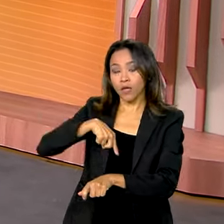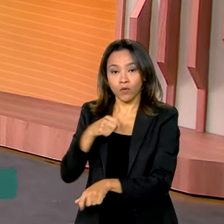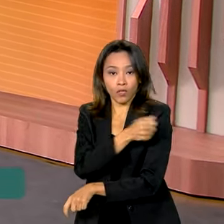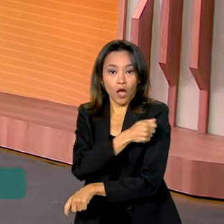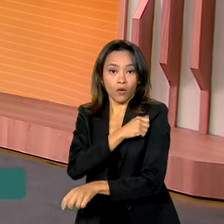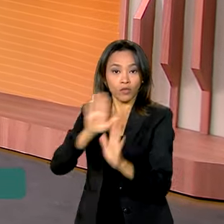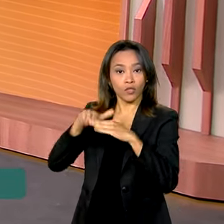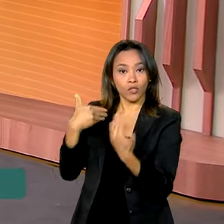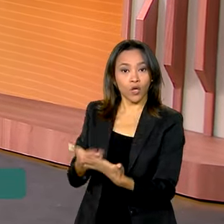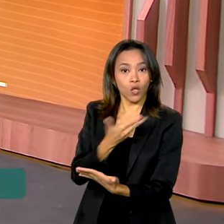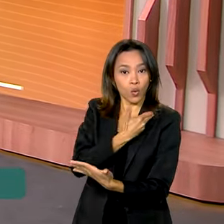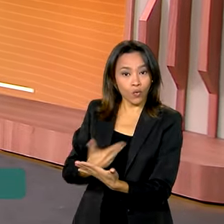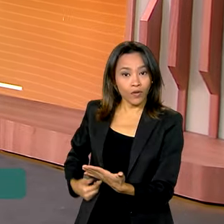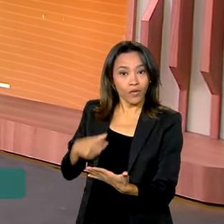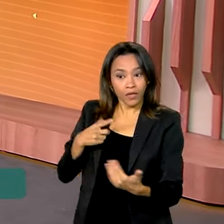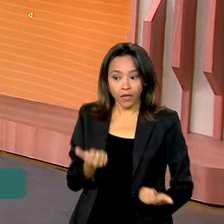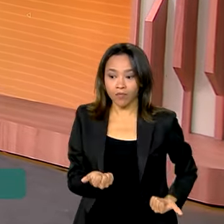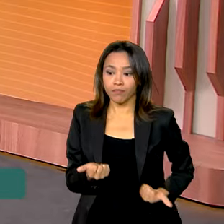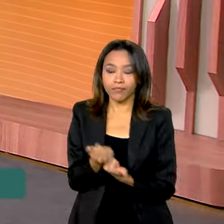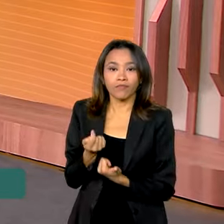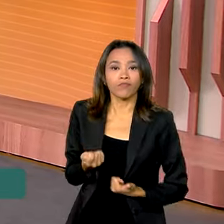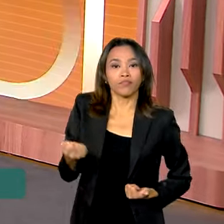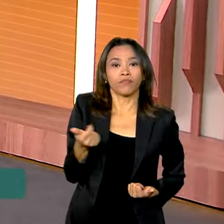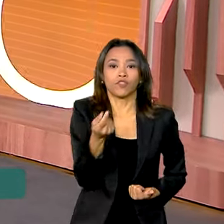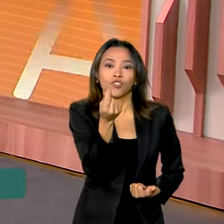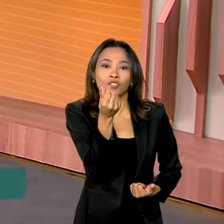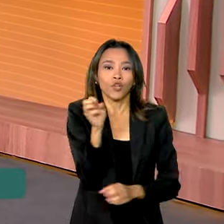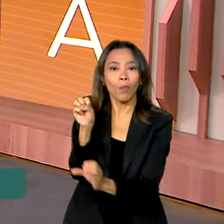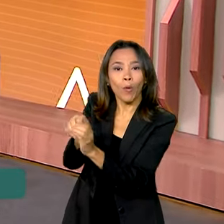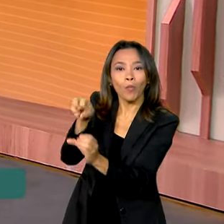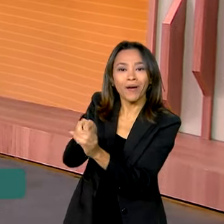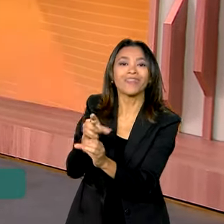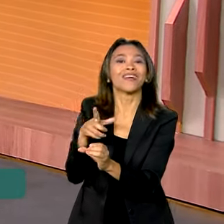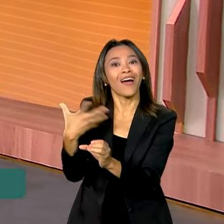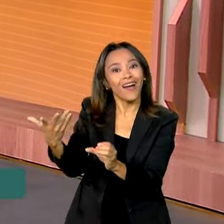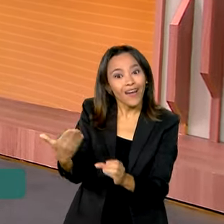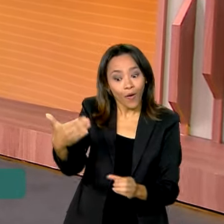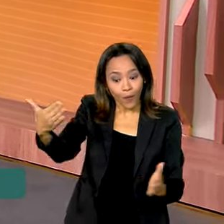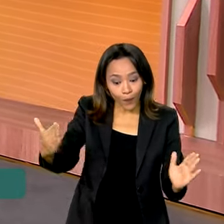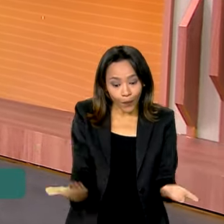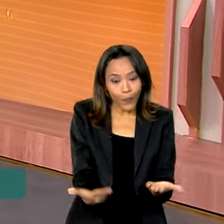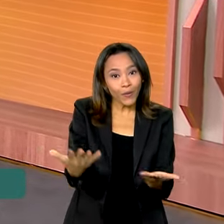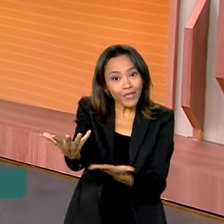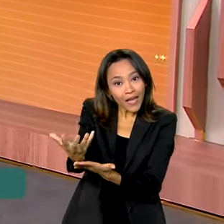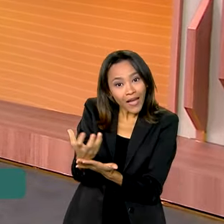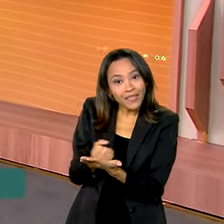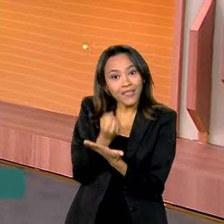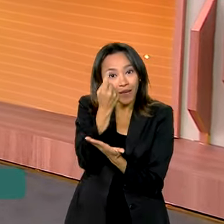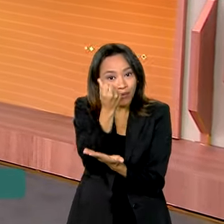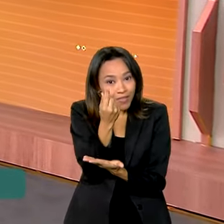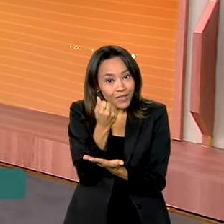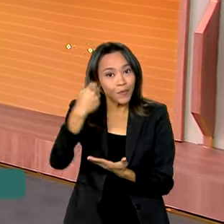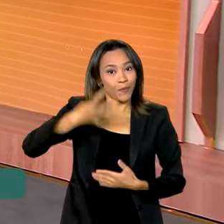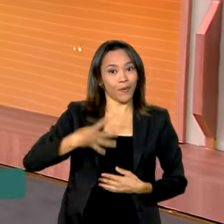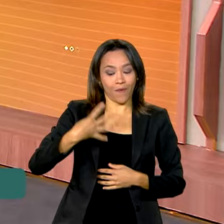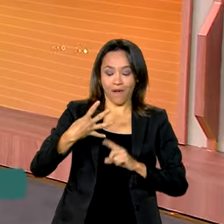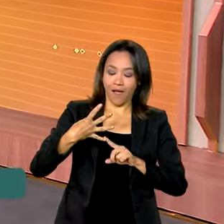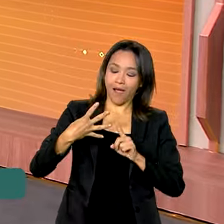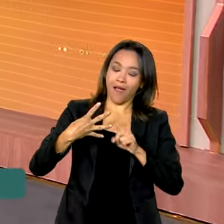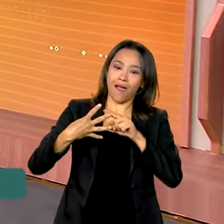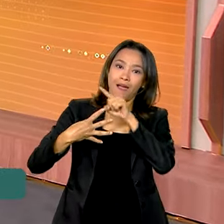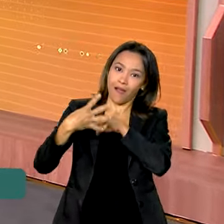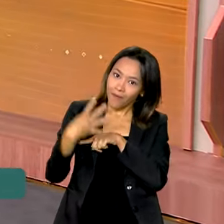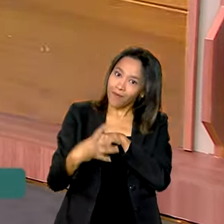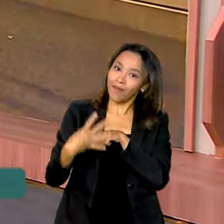beneficiados pela poupança do ensino médio, o Pé de Meia, começam a receber hoje a quarta parcela do benefício. E quem traz os